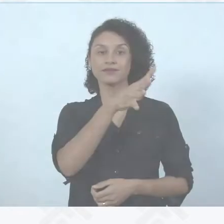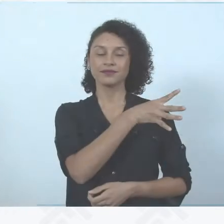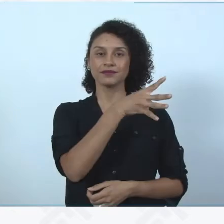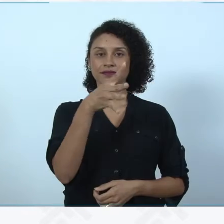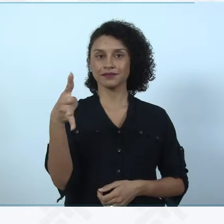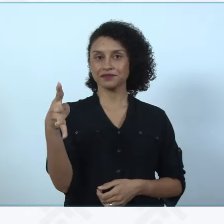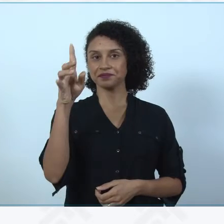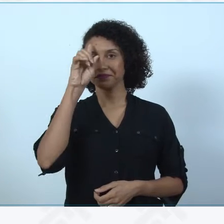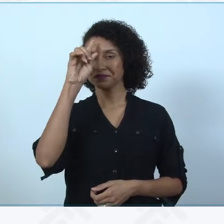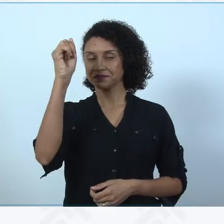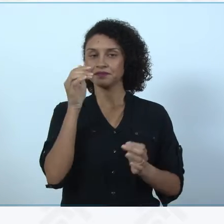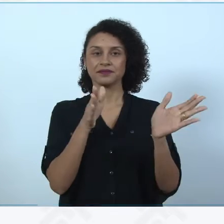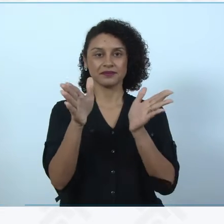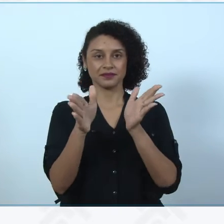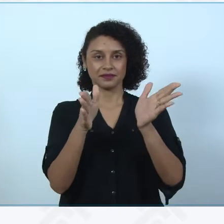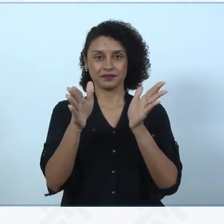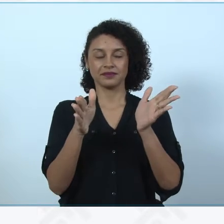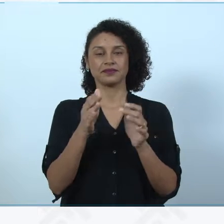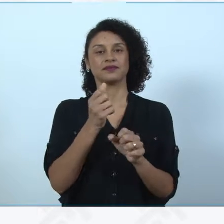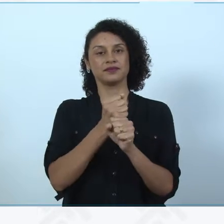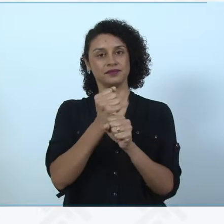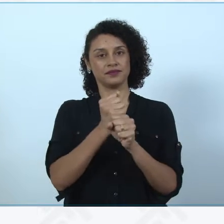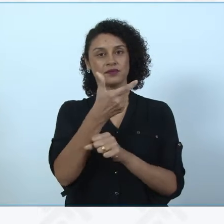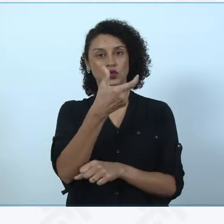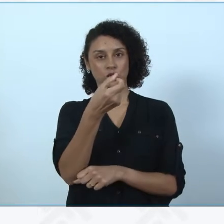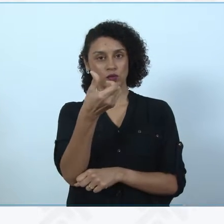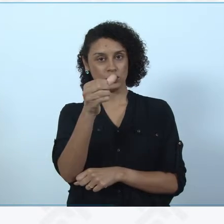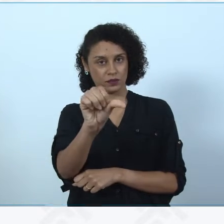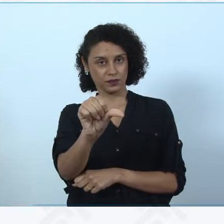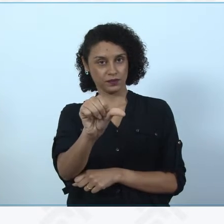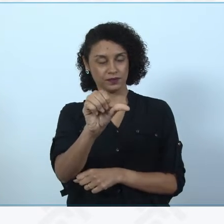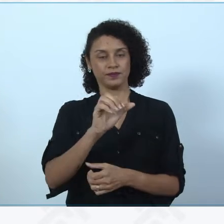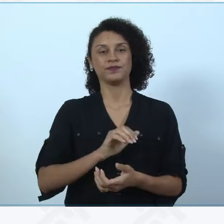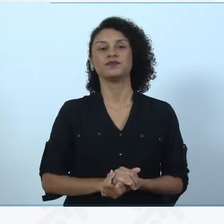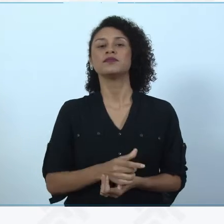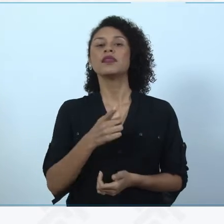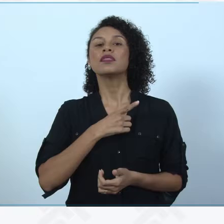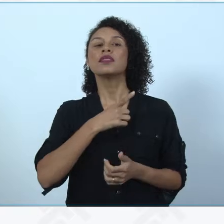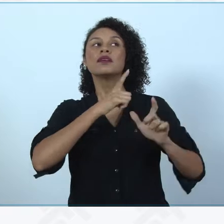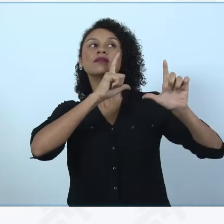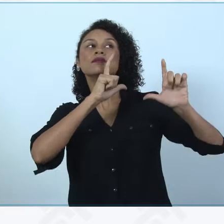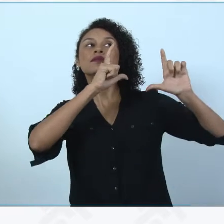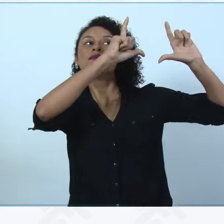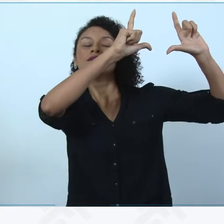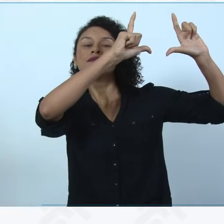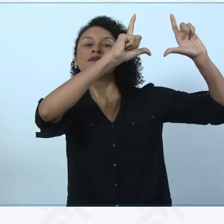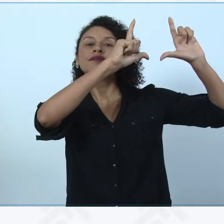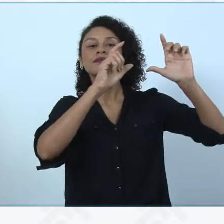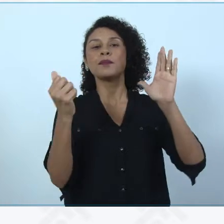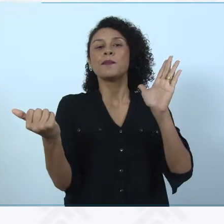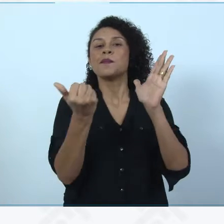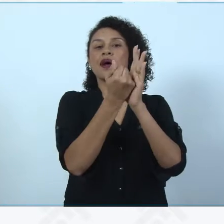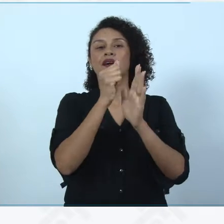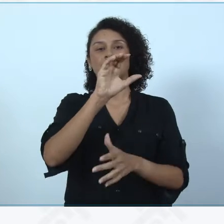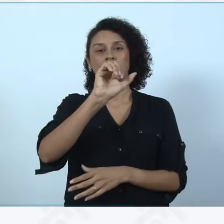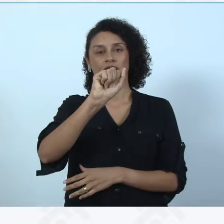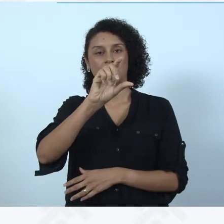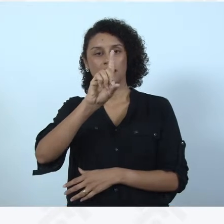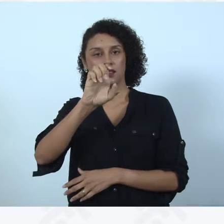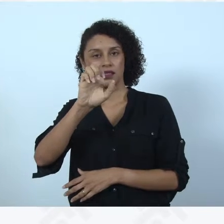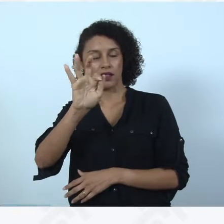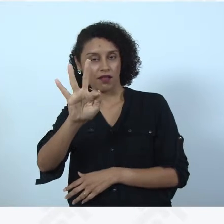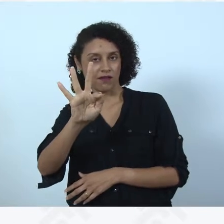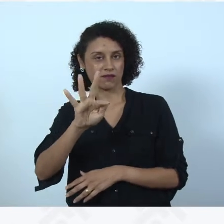Calendário de Acessibilidade do ano de 2019. Capa do calendário. Contém no canto esquerdo a